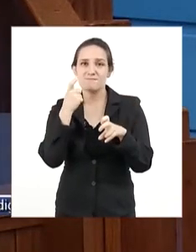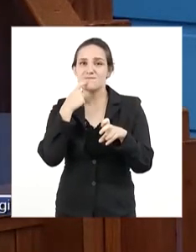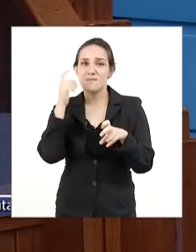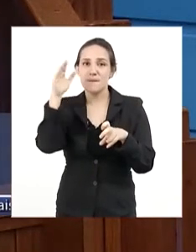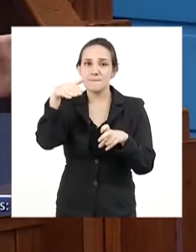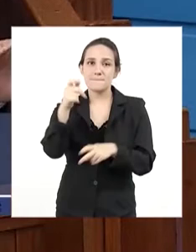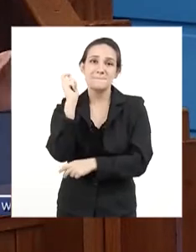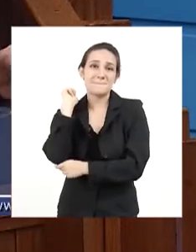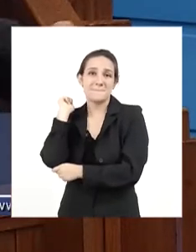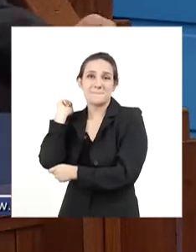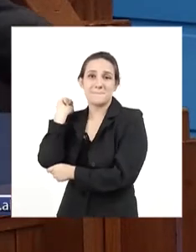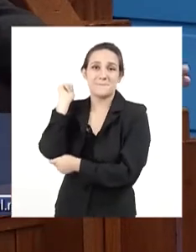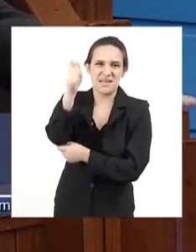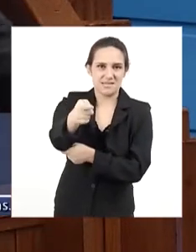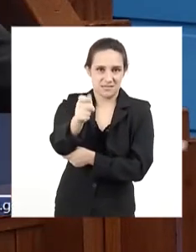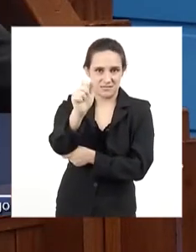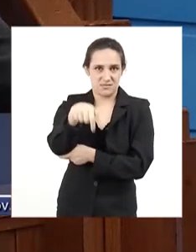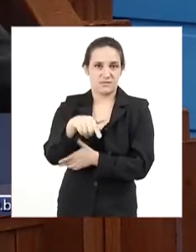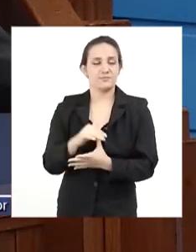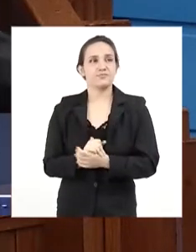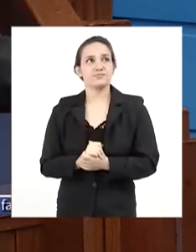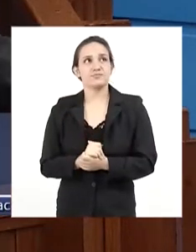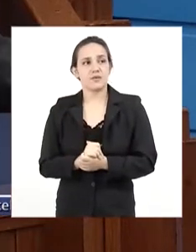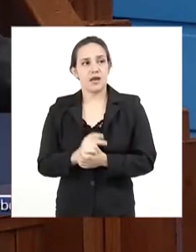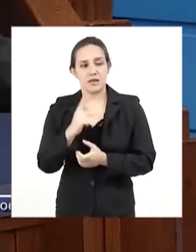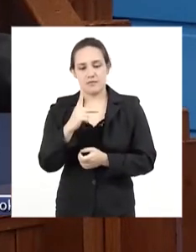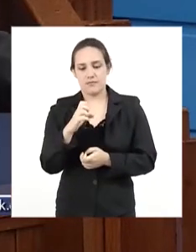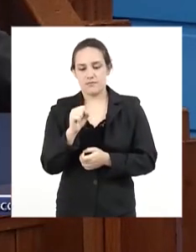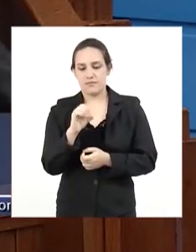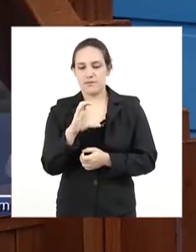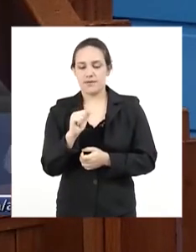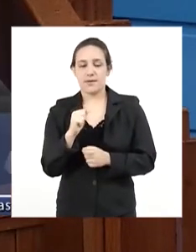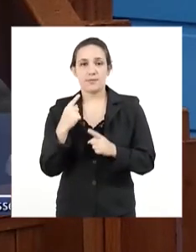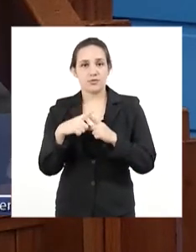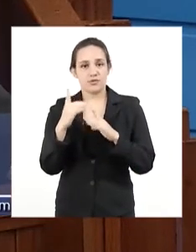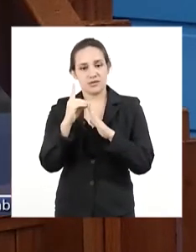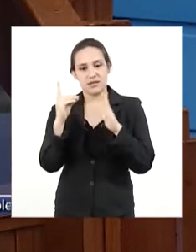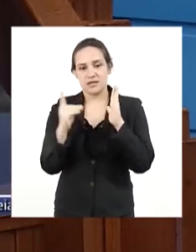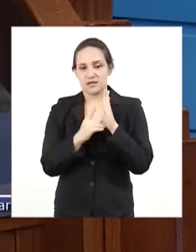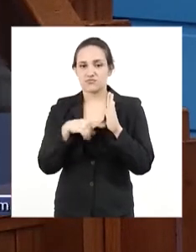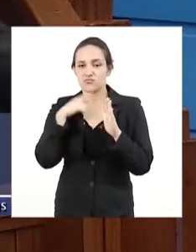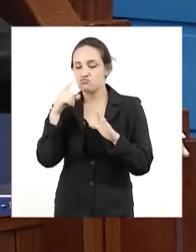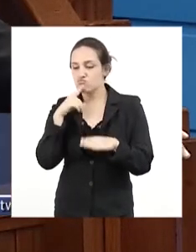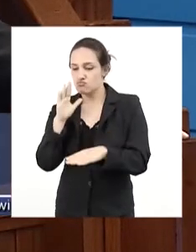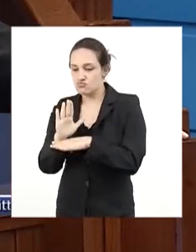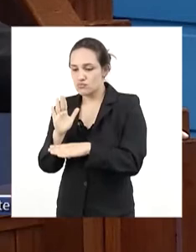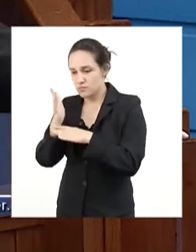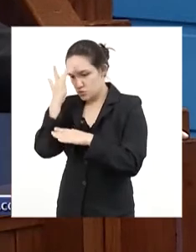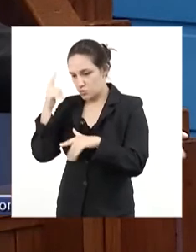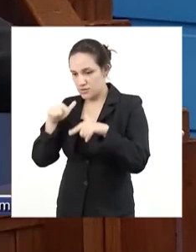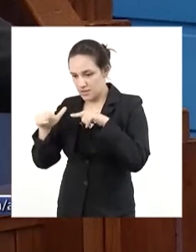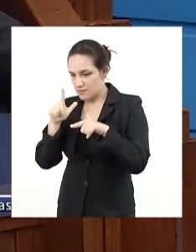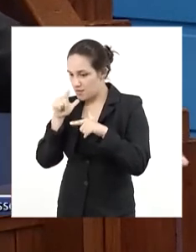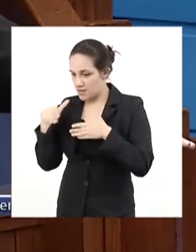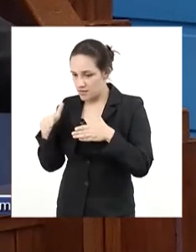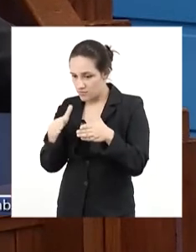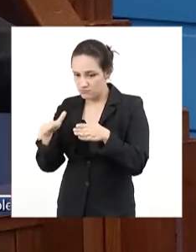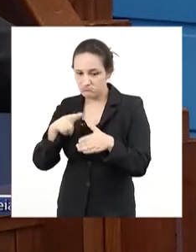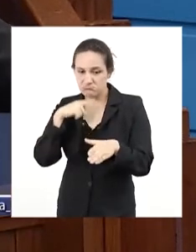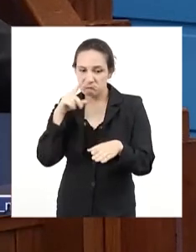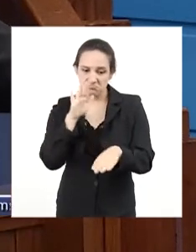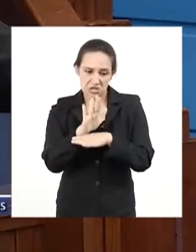Do jeito como ficou o decreto republicado pelo governador, ele não atende os ribeirinhos, não atende a rede hoteleira,